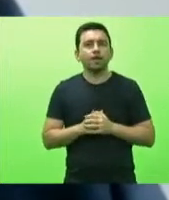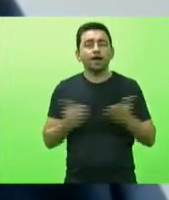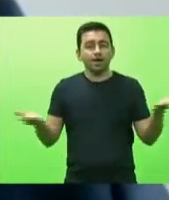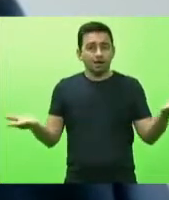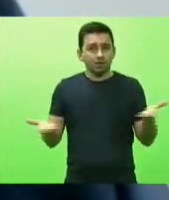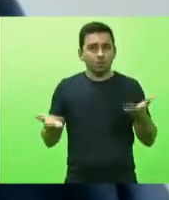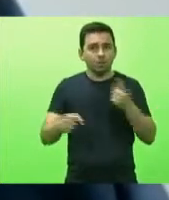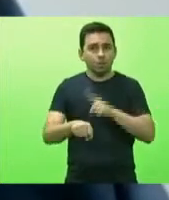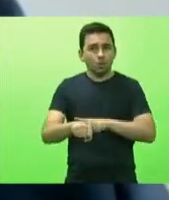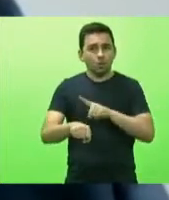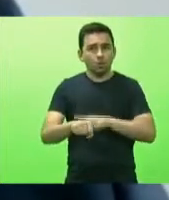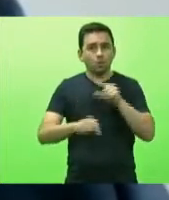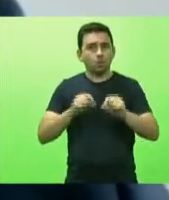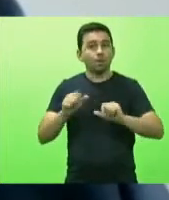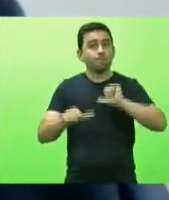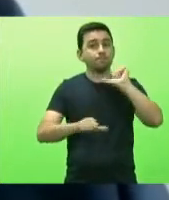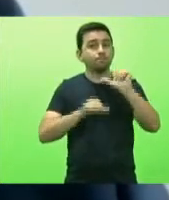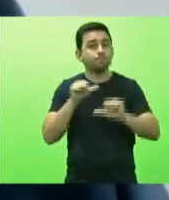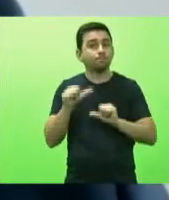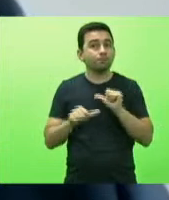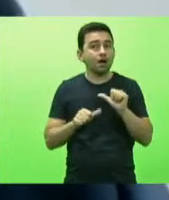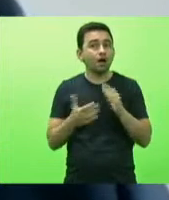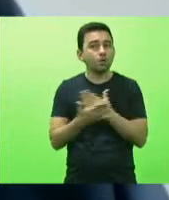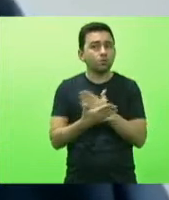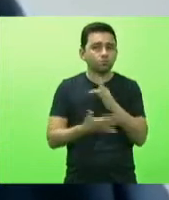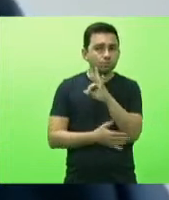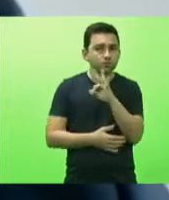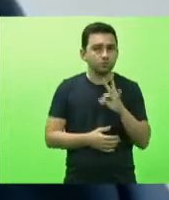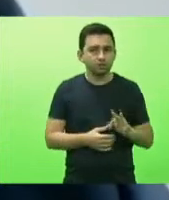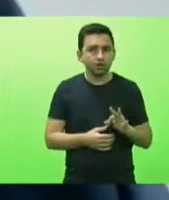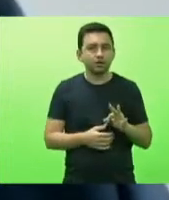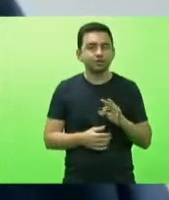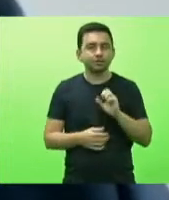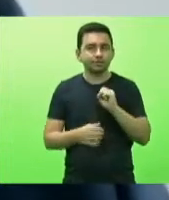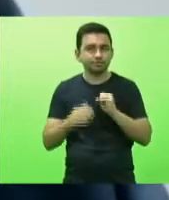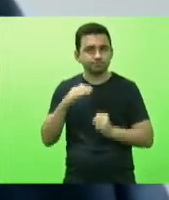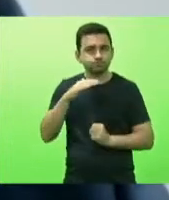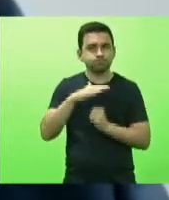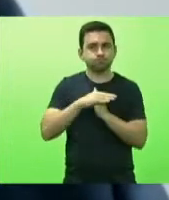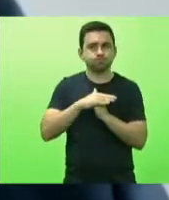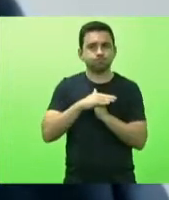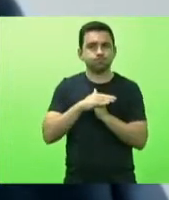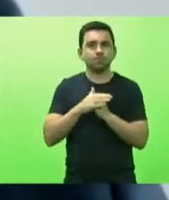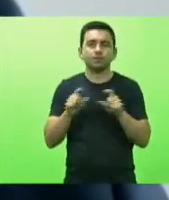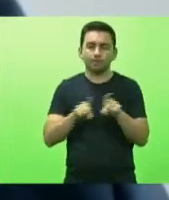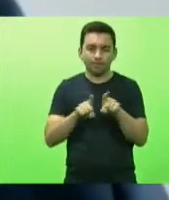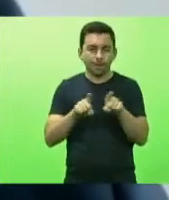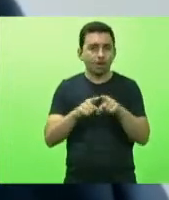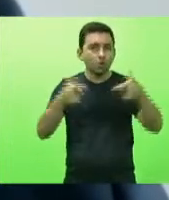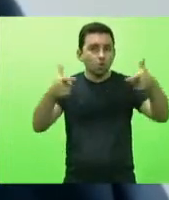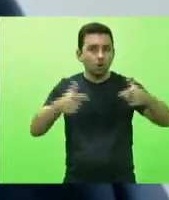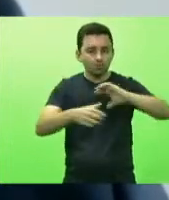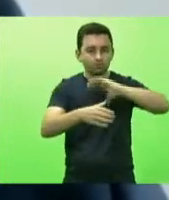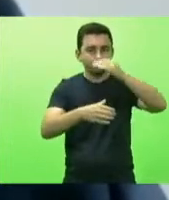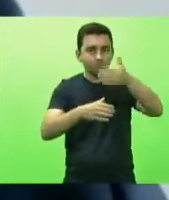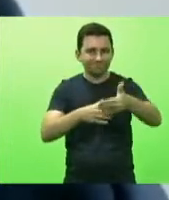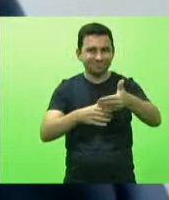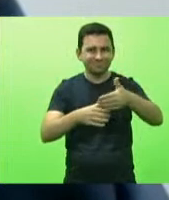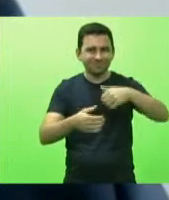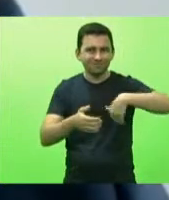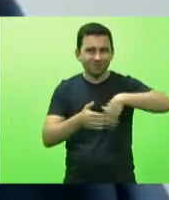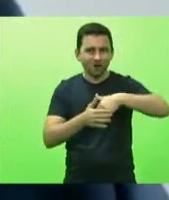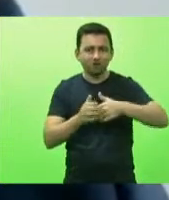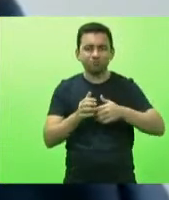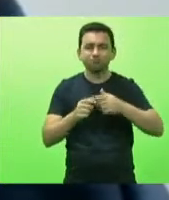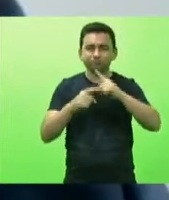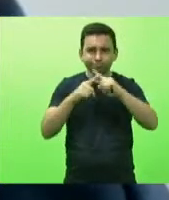a possibilidade da gente modificar algum percentual da ocupação e mesmo também para as quadras esportivas que tem solicitado existem